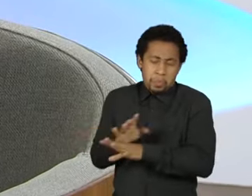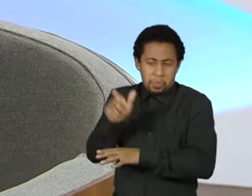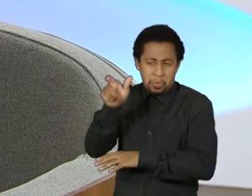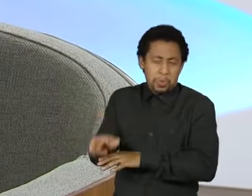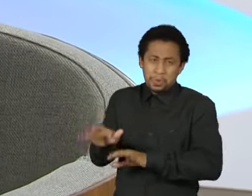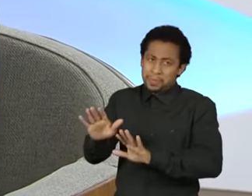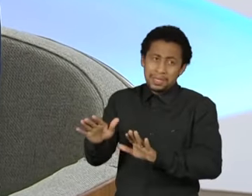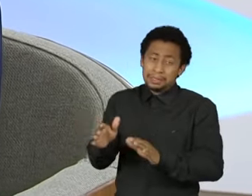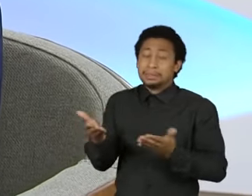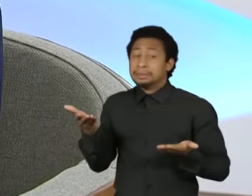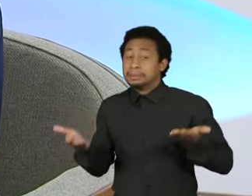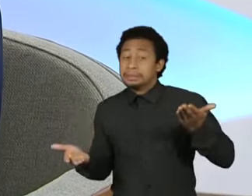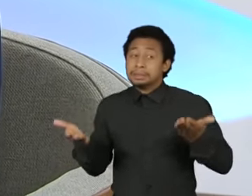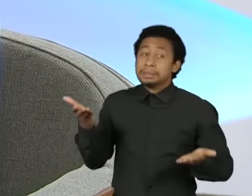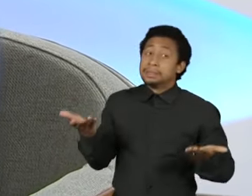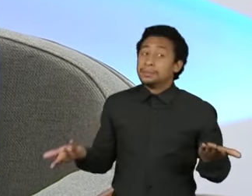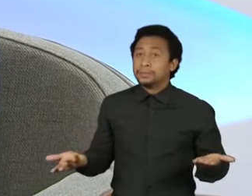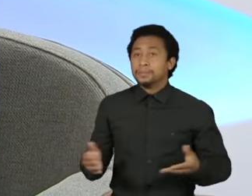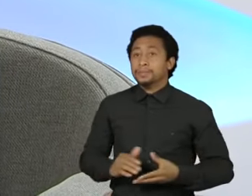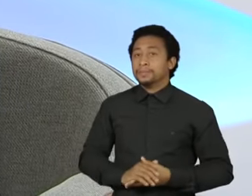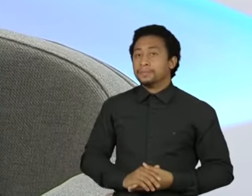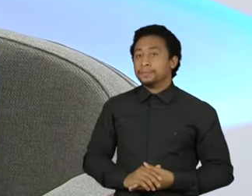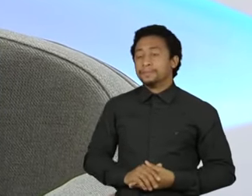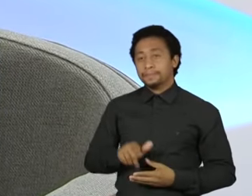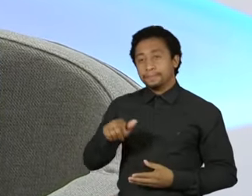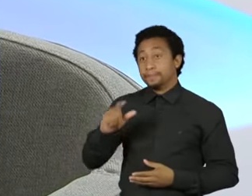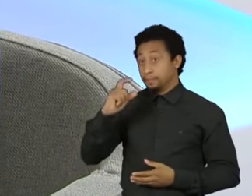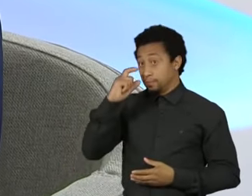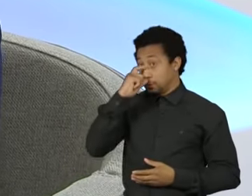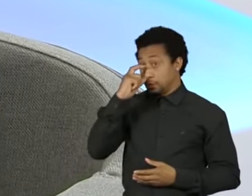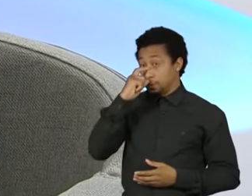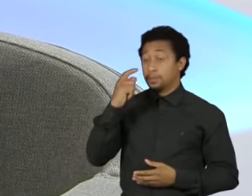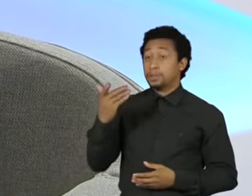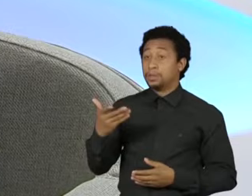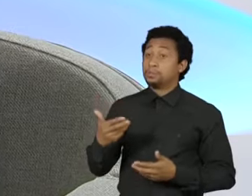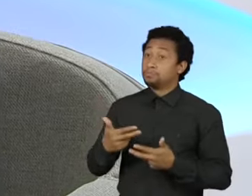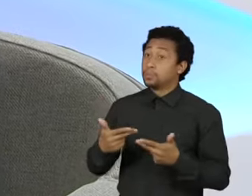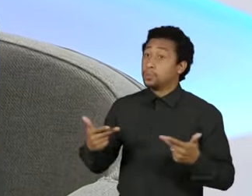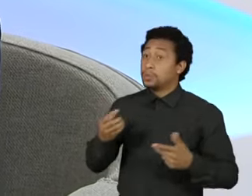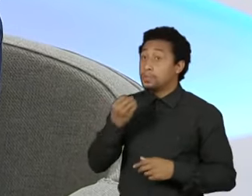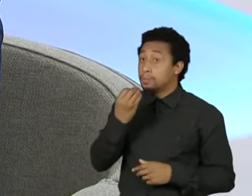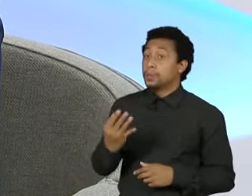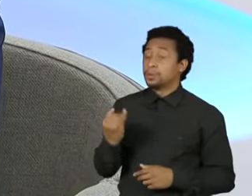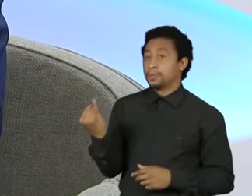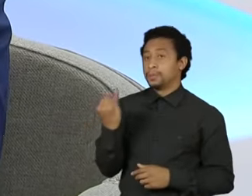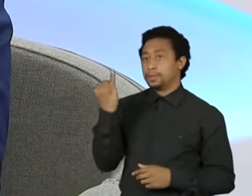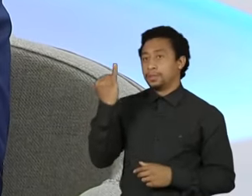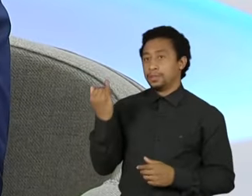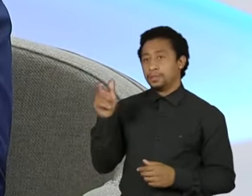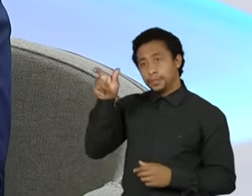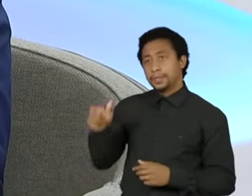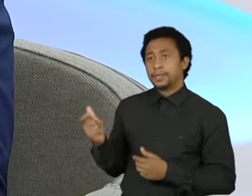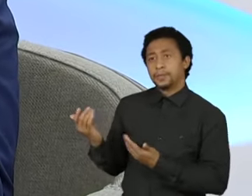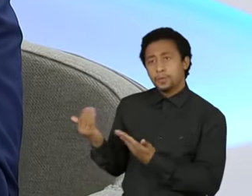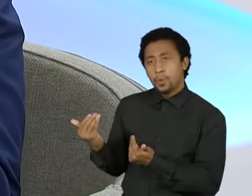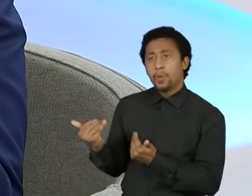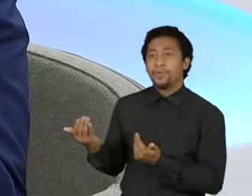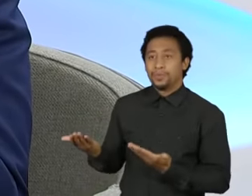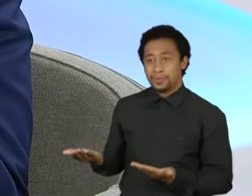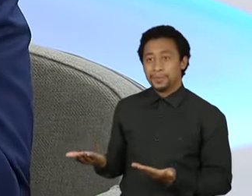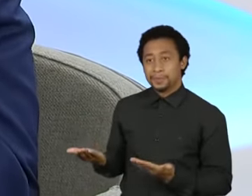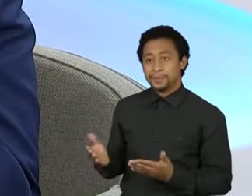Olha, Vera, eu acho que ele tem elementos que são essenciais. Tem idade, está novo, positivo. Segundo,